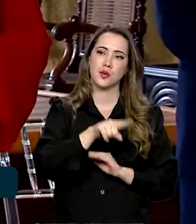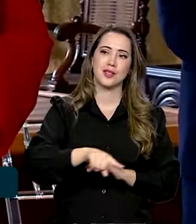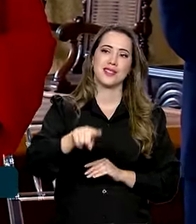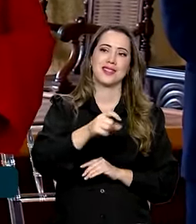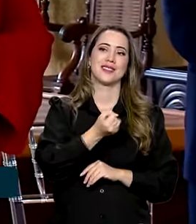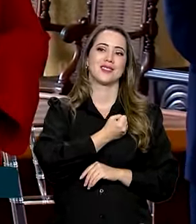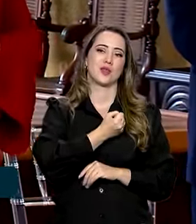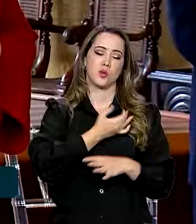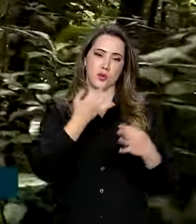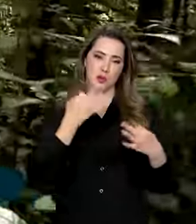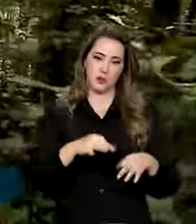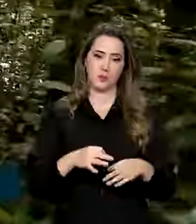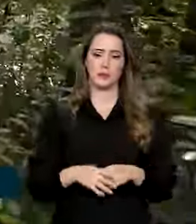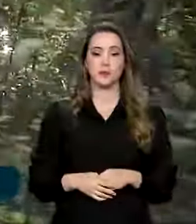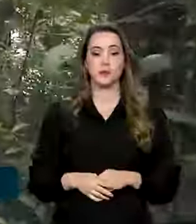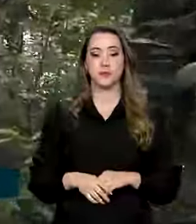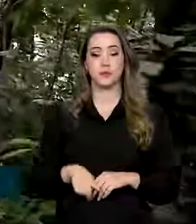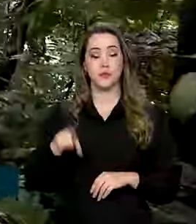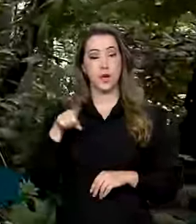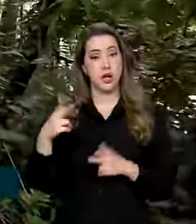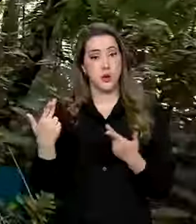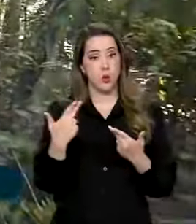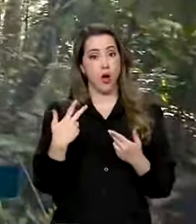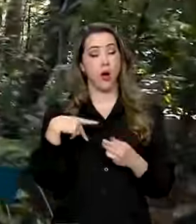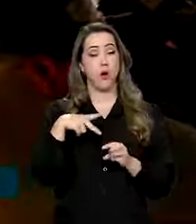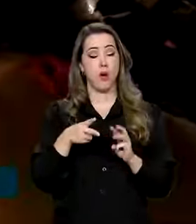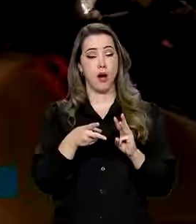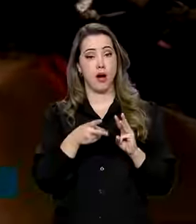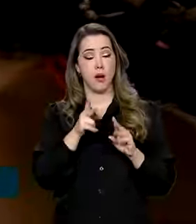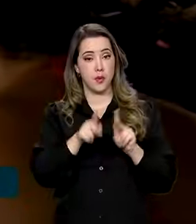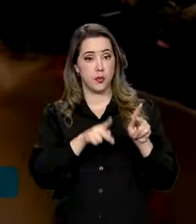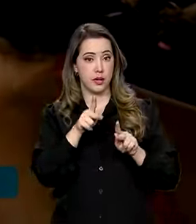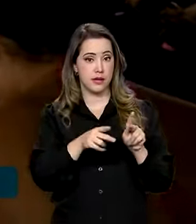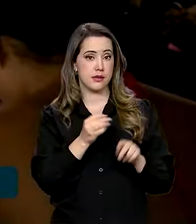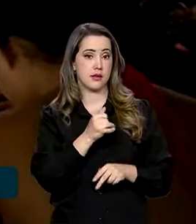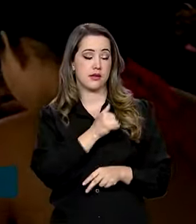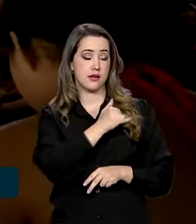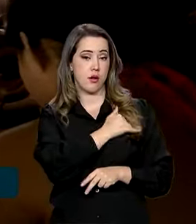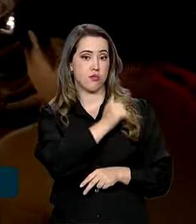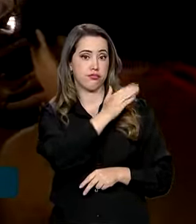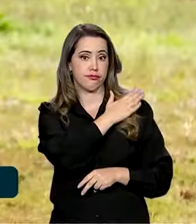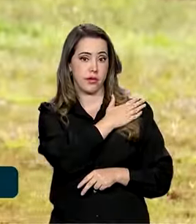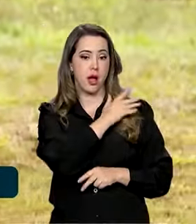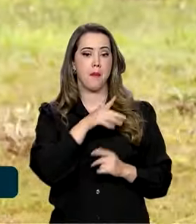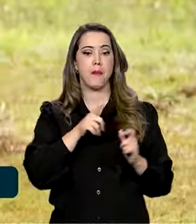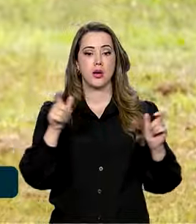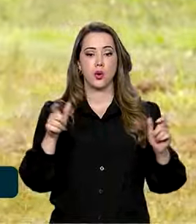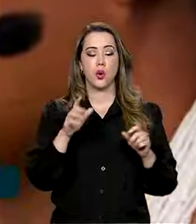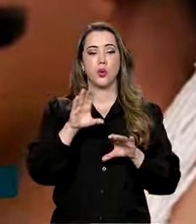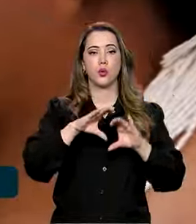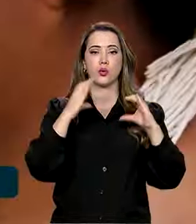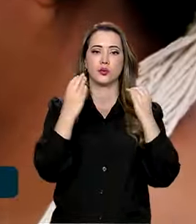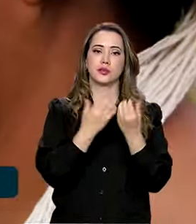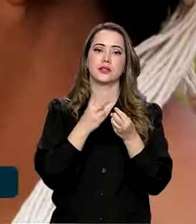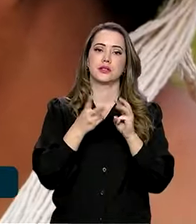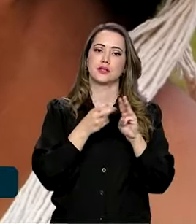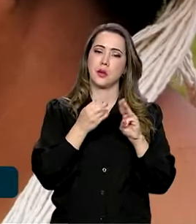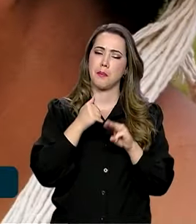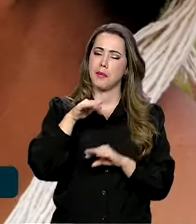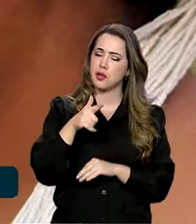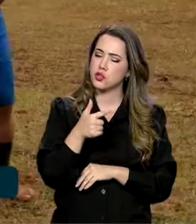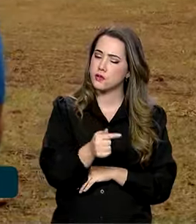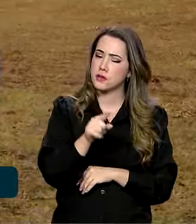mapeamento que foi feito. É o caso dos povos Yanomami, a maior comunidade indígena do país com mais de 27 mil